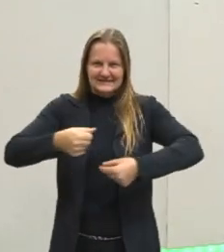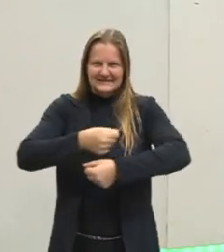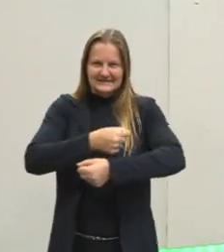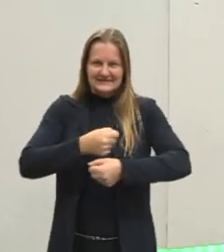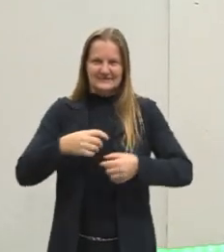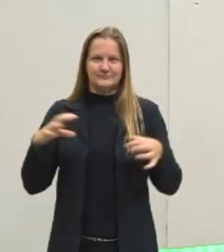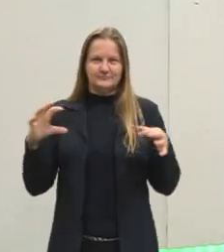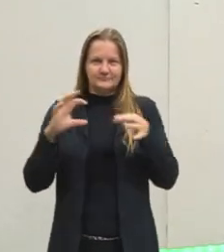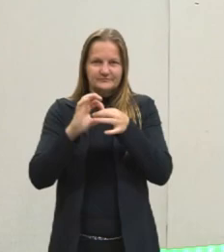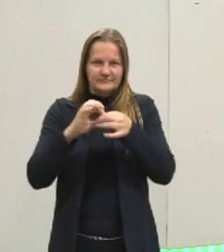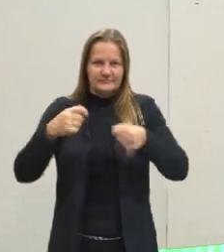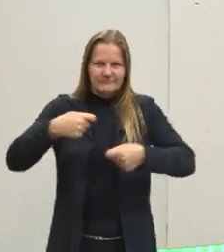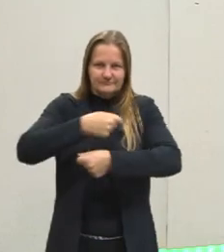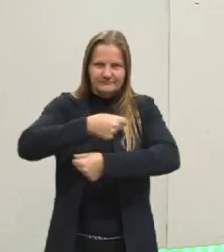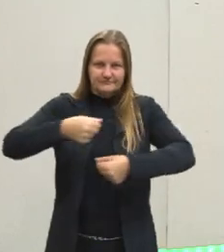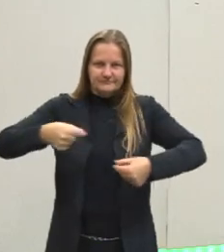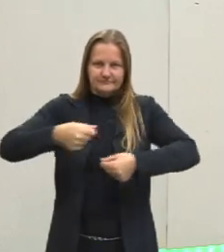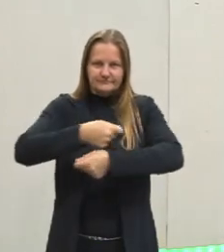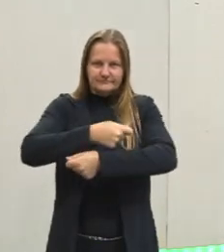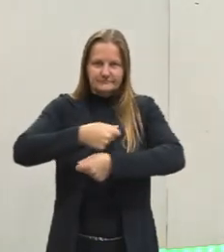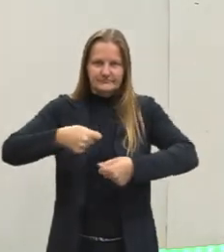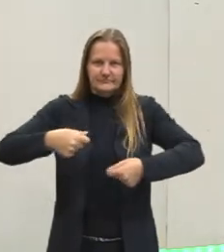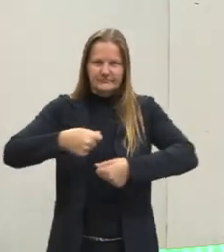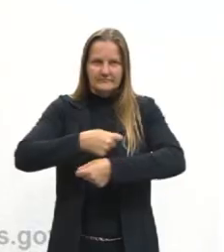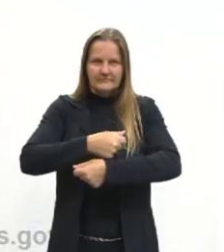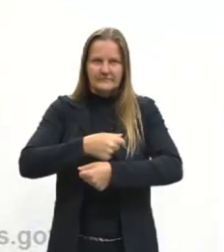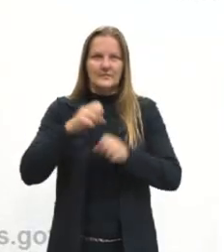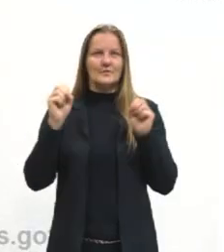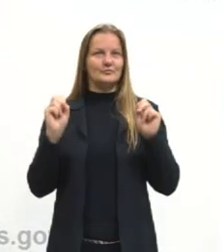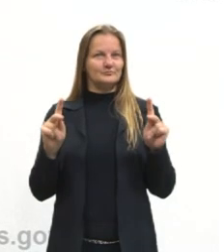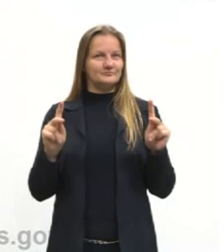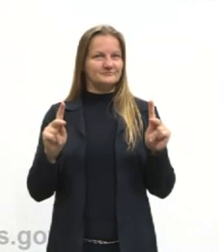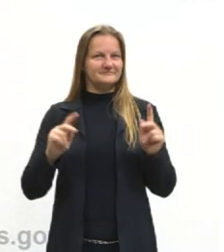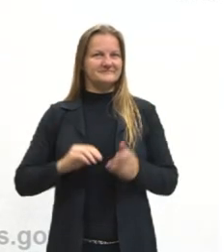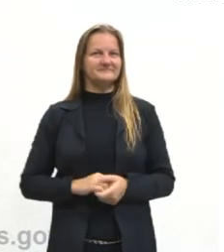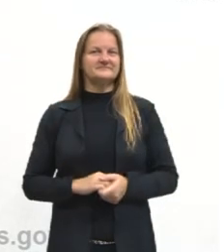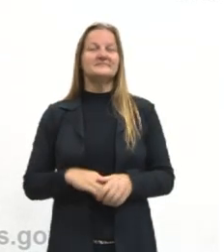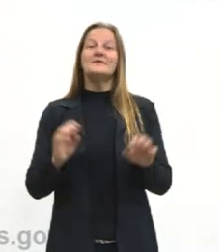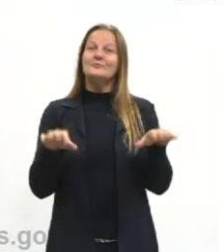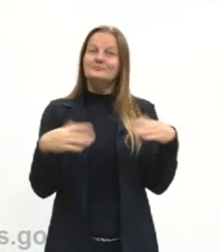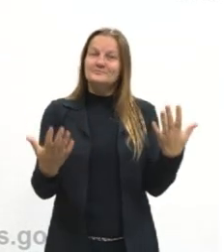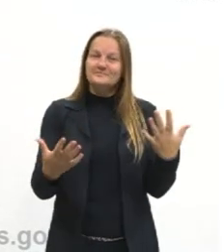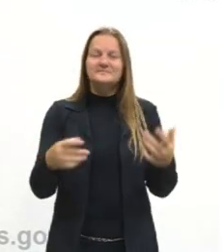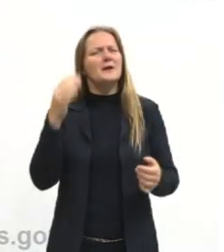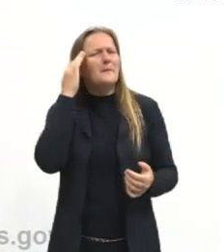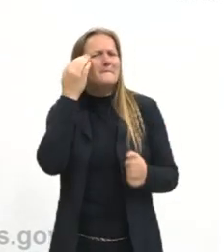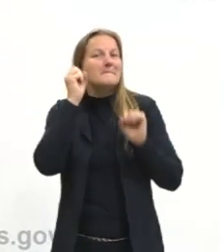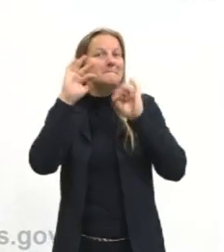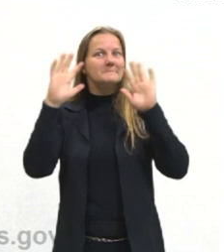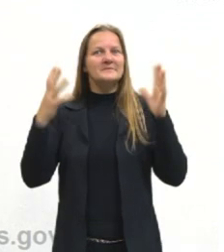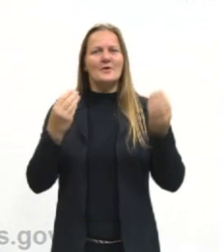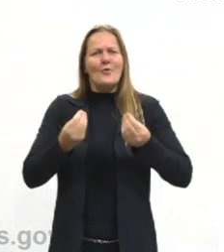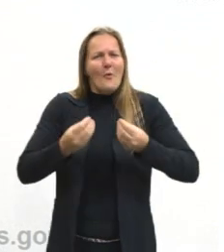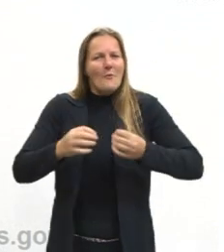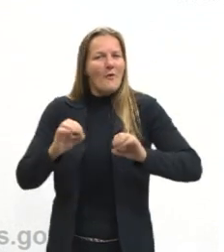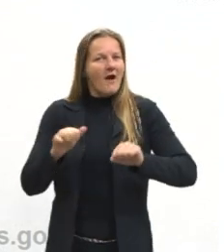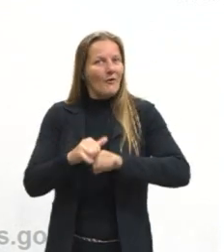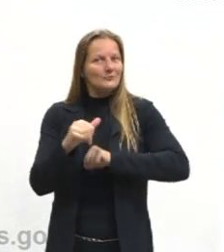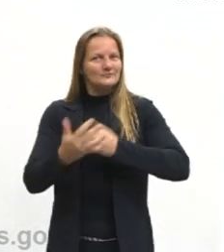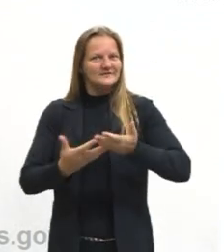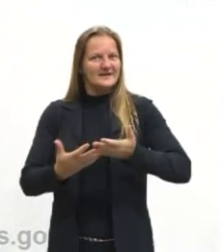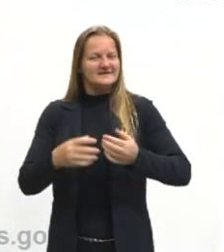através de ligações covalentes, ok? Então para a gente entender como que ocorre essas